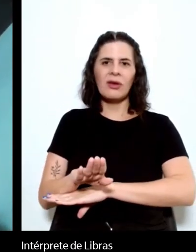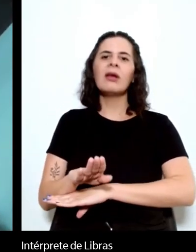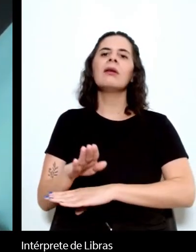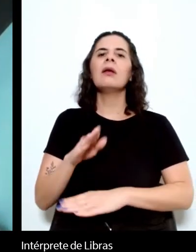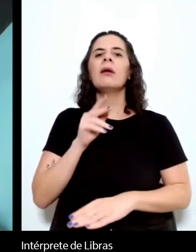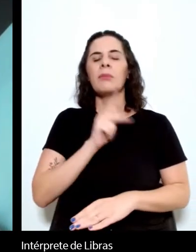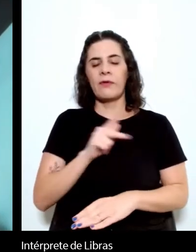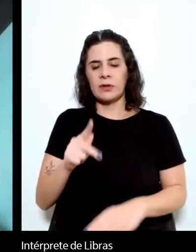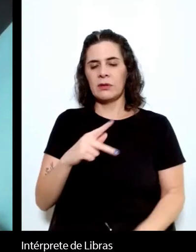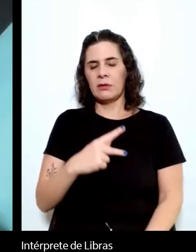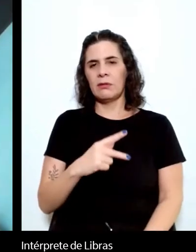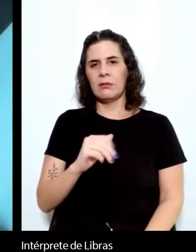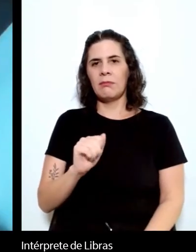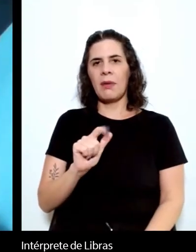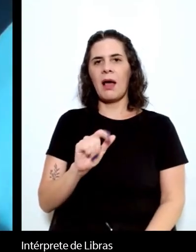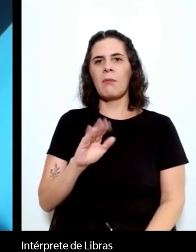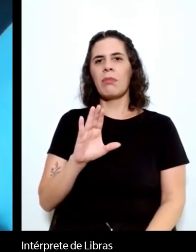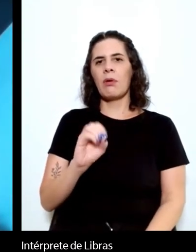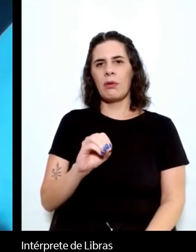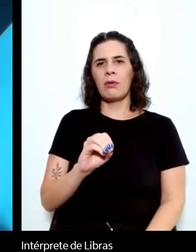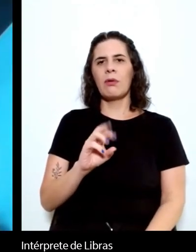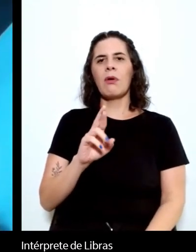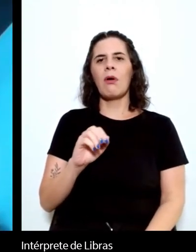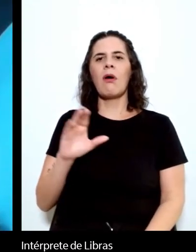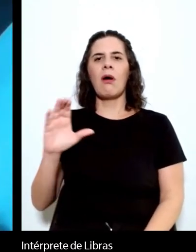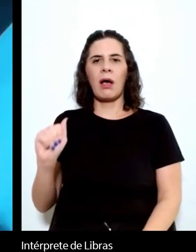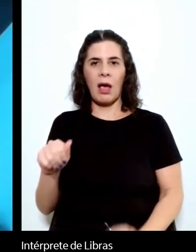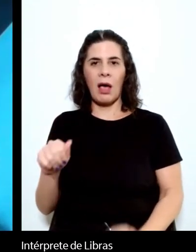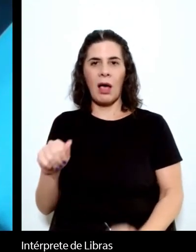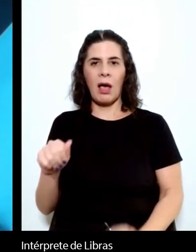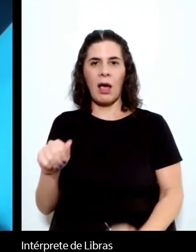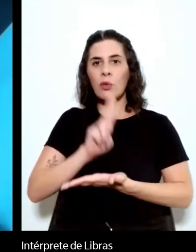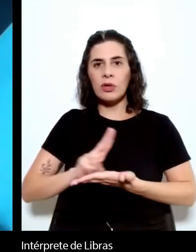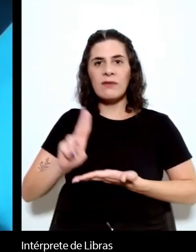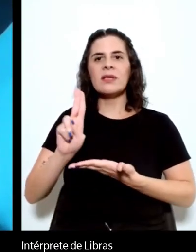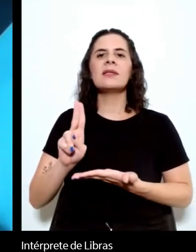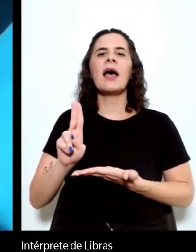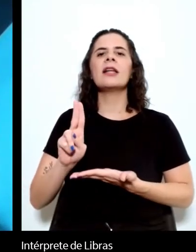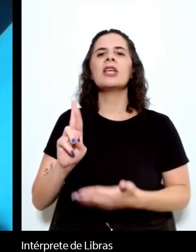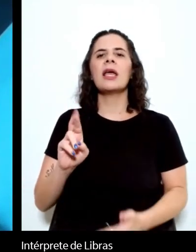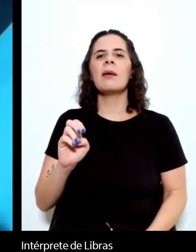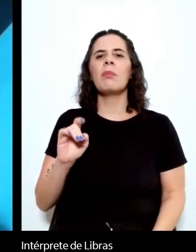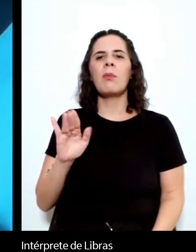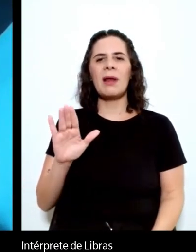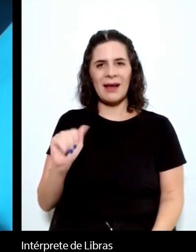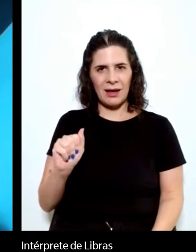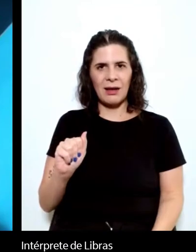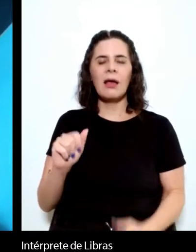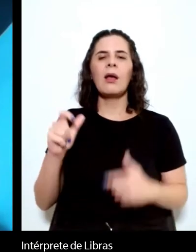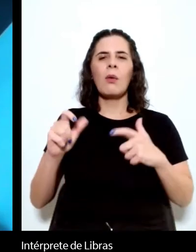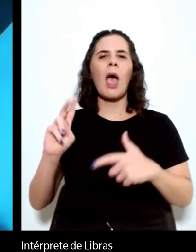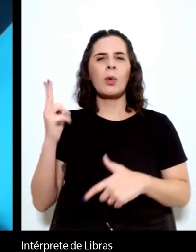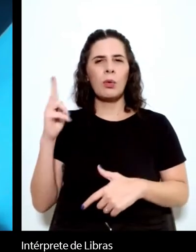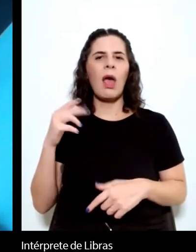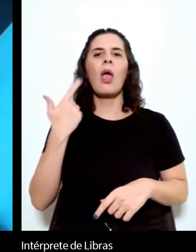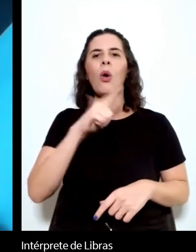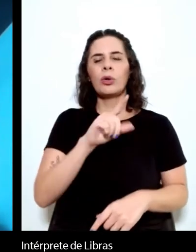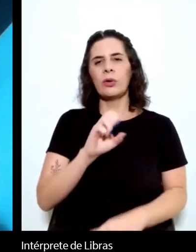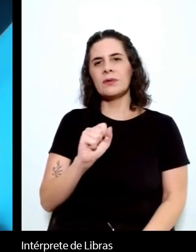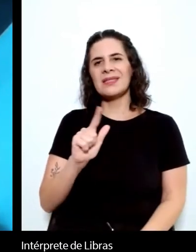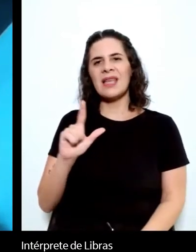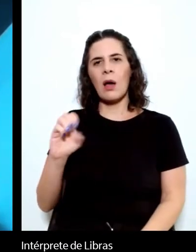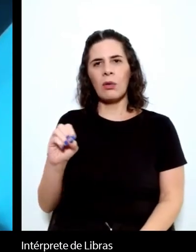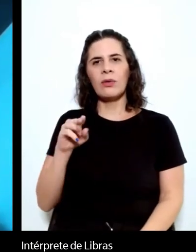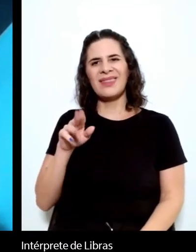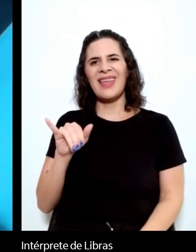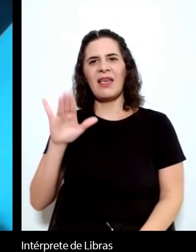Roca da Universidade da República de Montevideo o professor Saulo Neiva da Université Blaise Pascal e